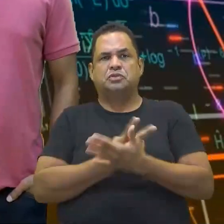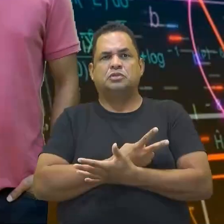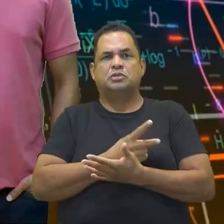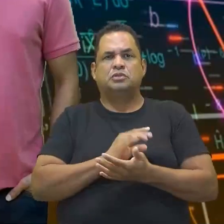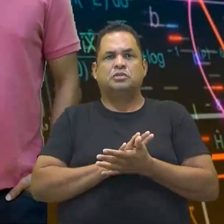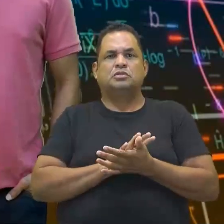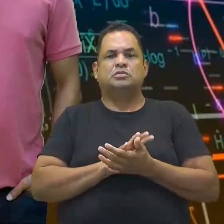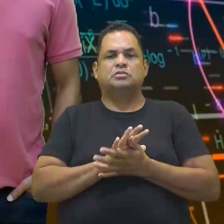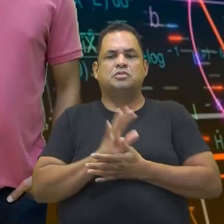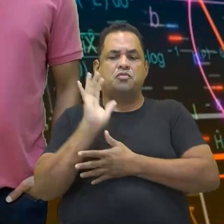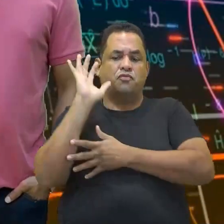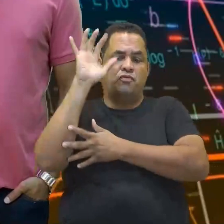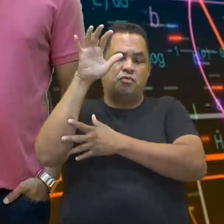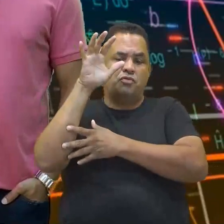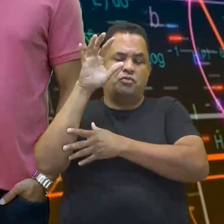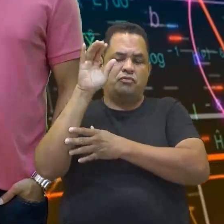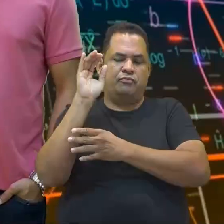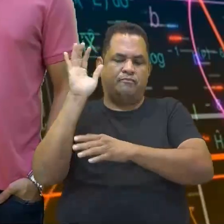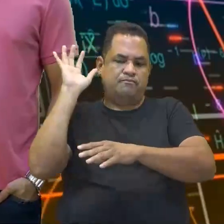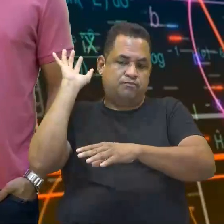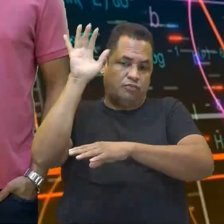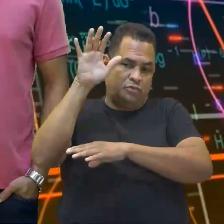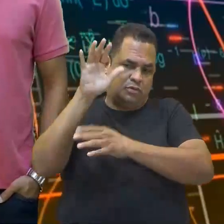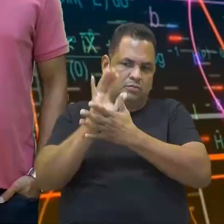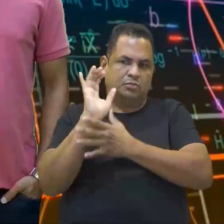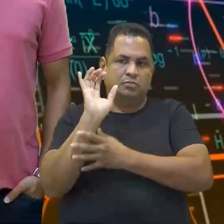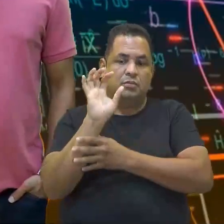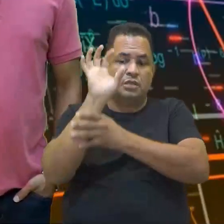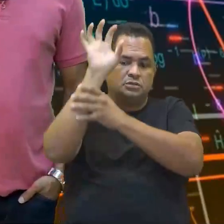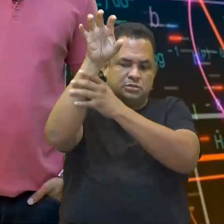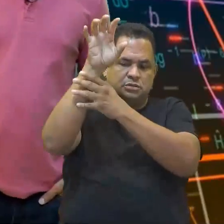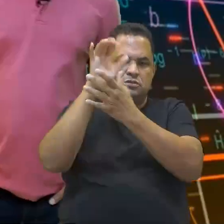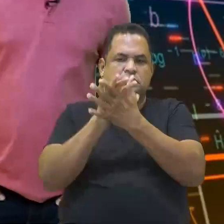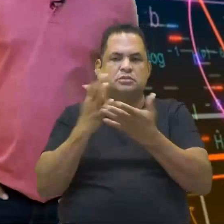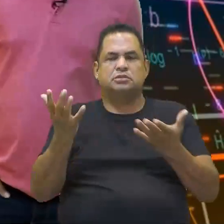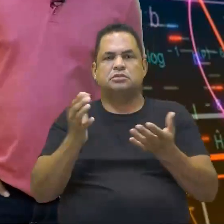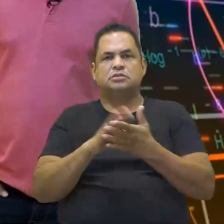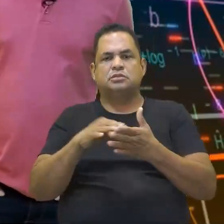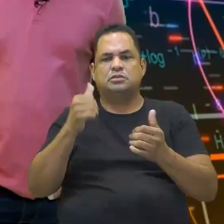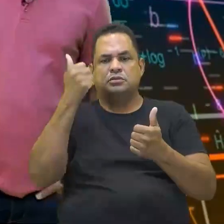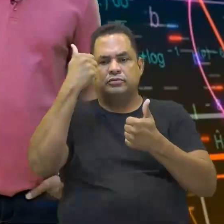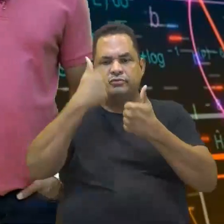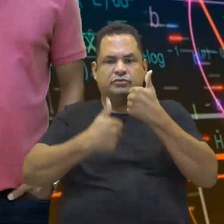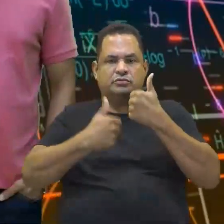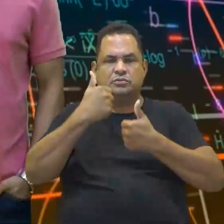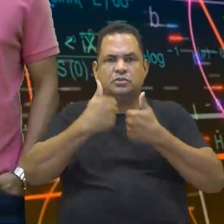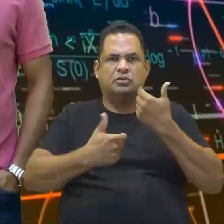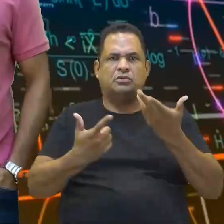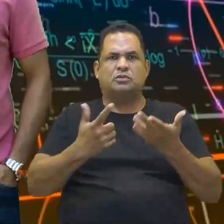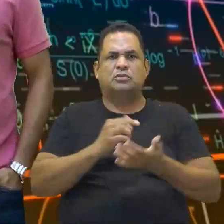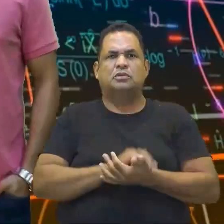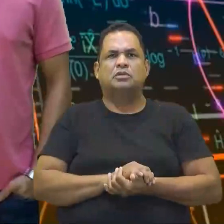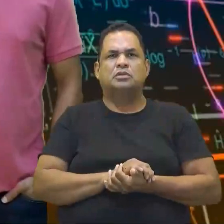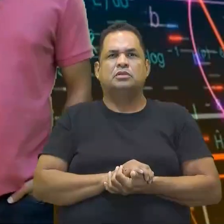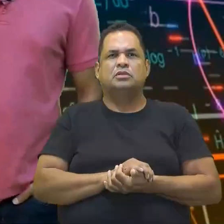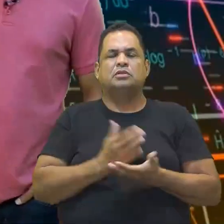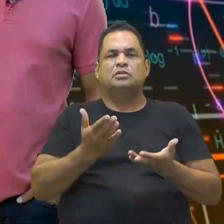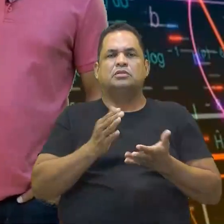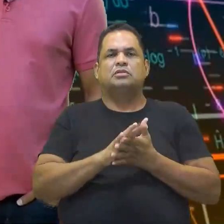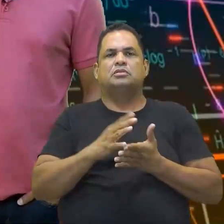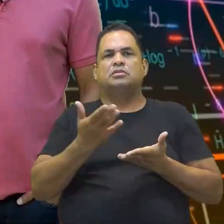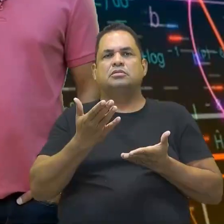Vôlei, basquete, futebol, matemática, português e história. Então, essas situações que a gente vai resolver vai ser mais ou